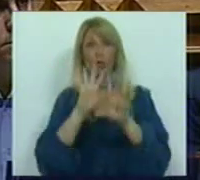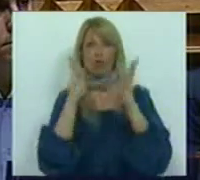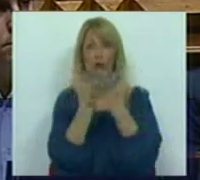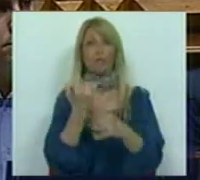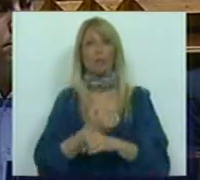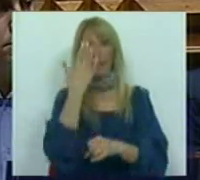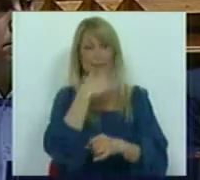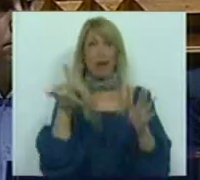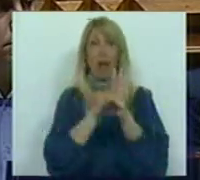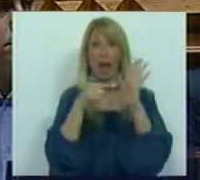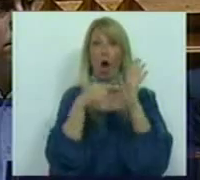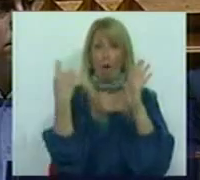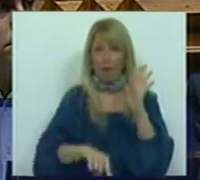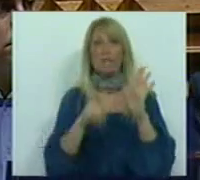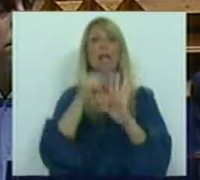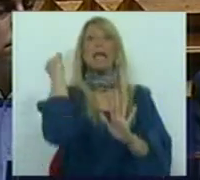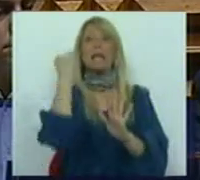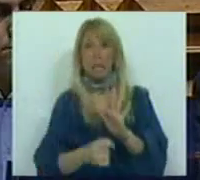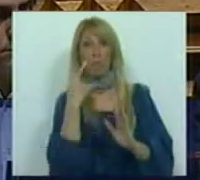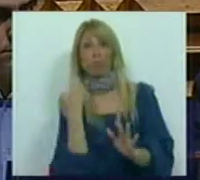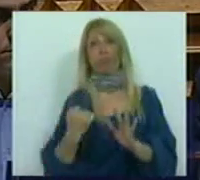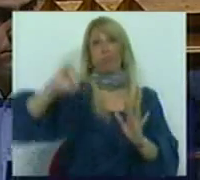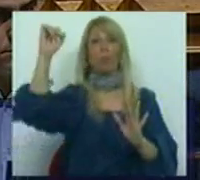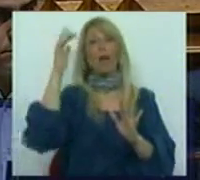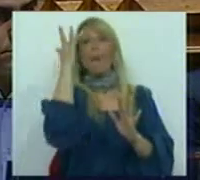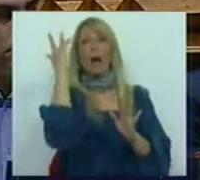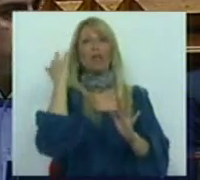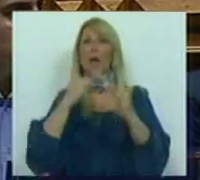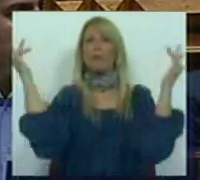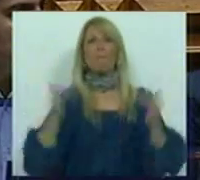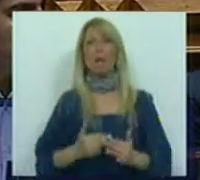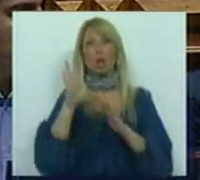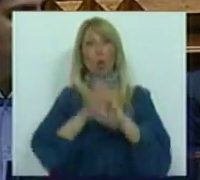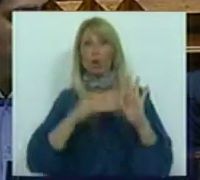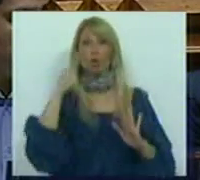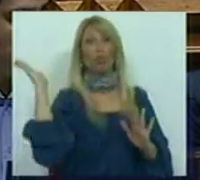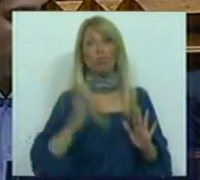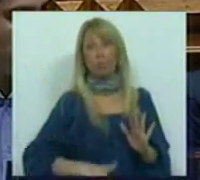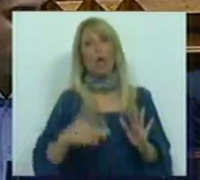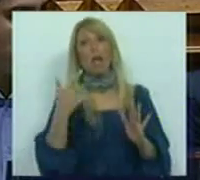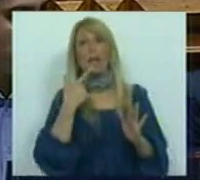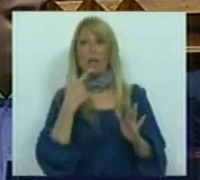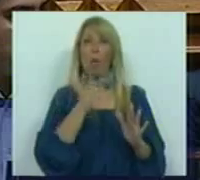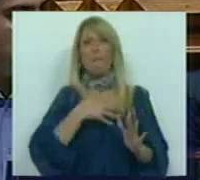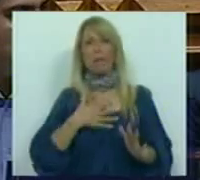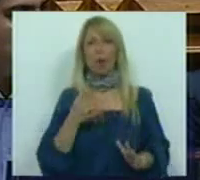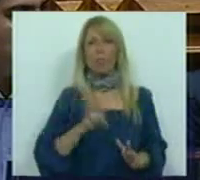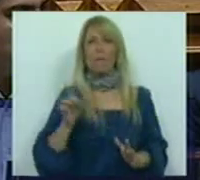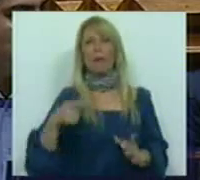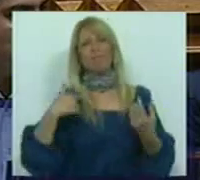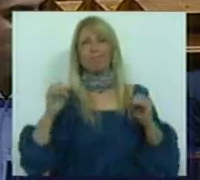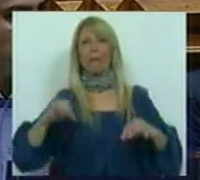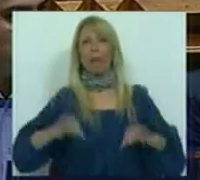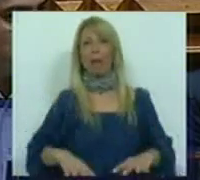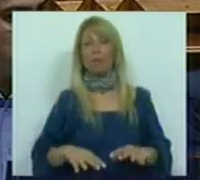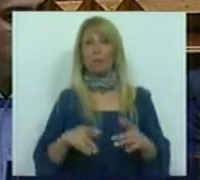crime de desobediência, seria mais fácil a diminuição da precariedade e menos usual o incumprimento. Esta proposta